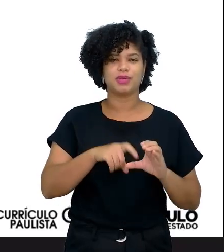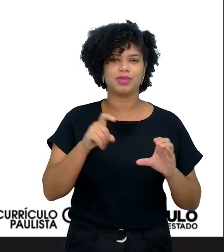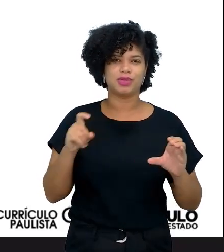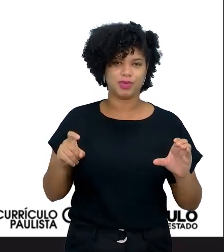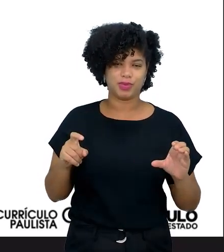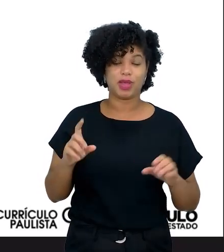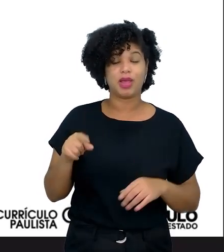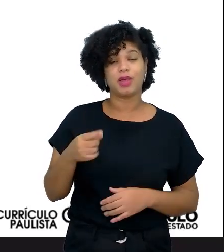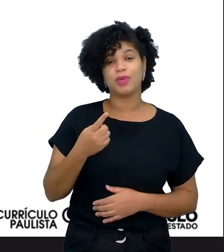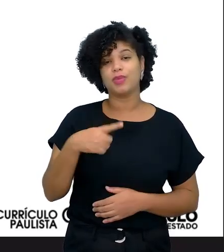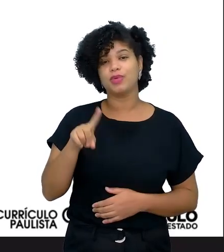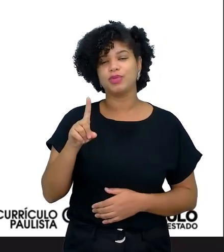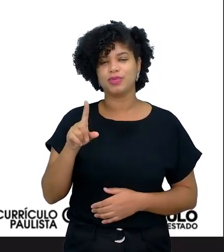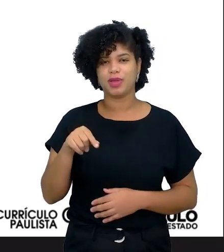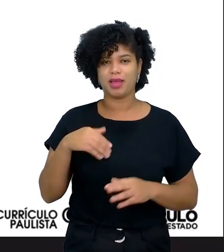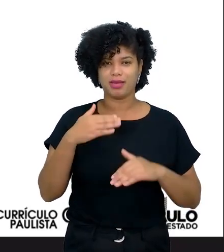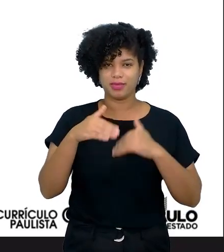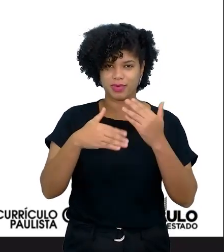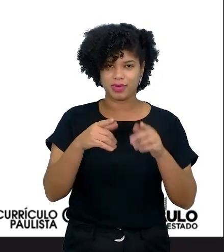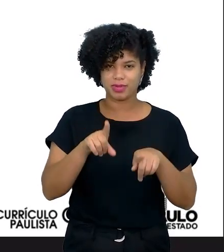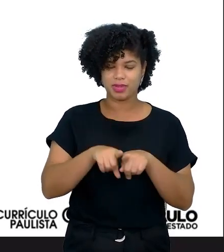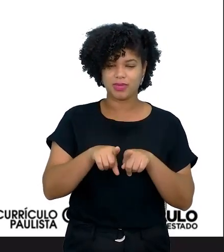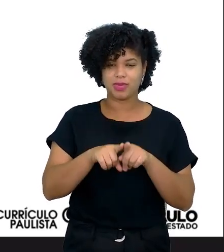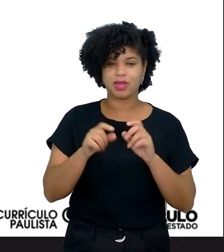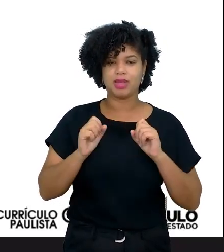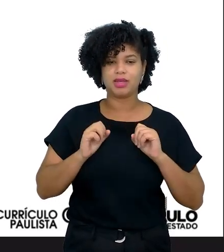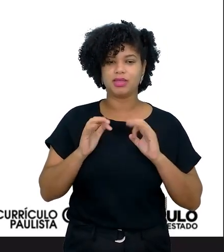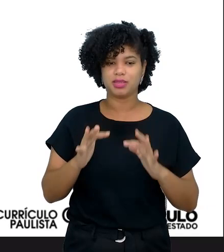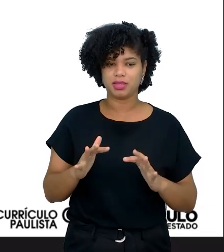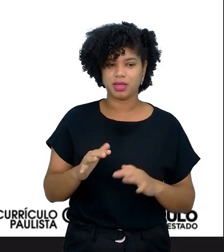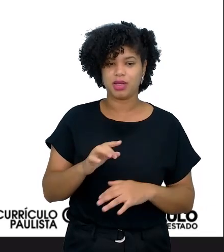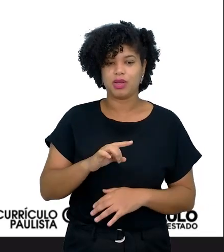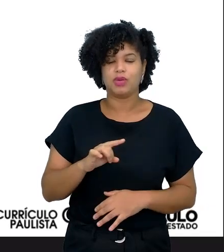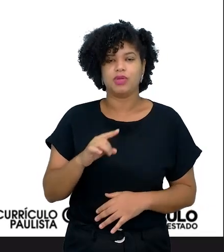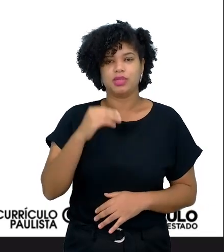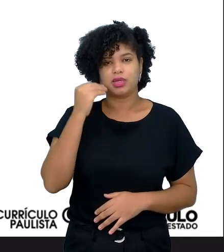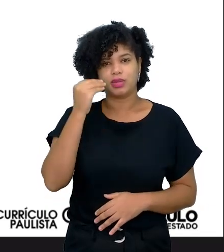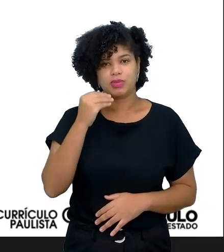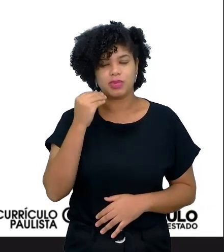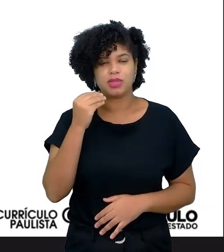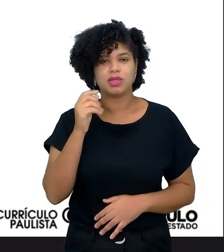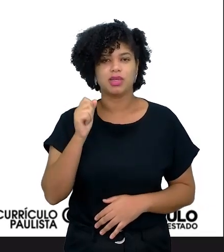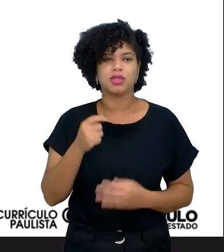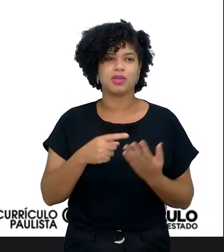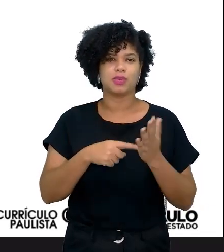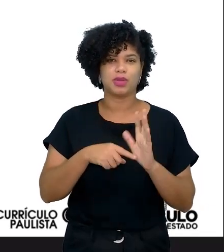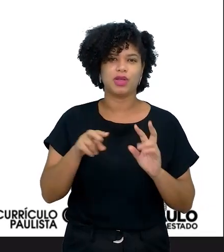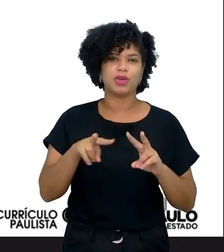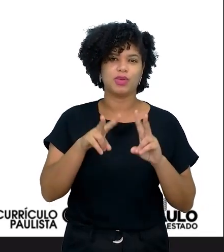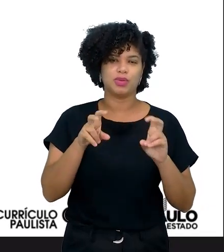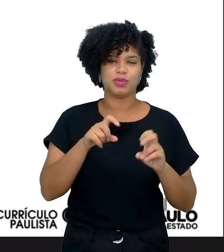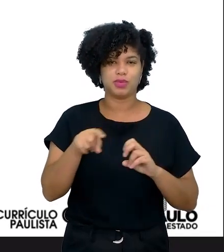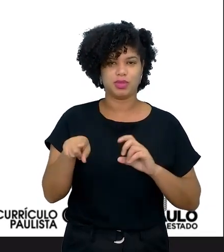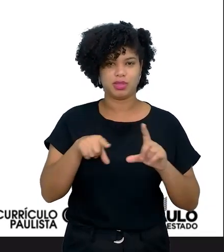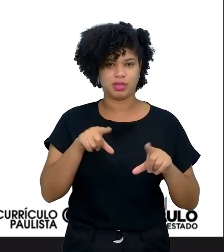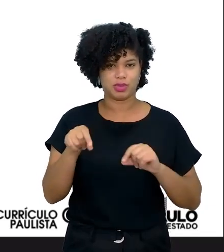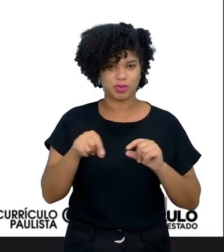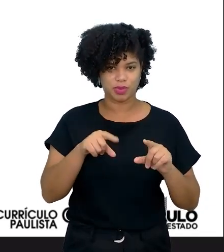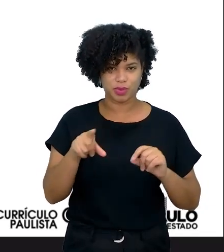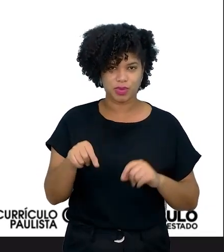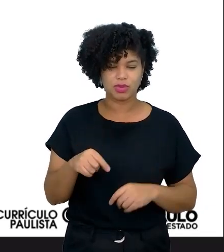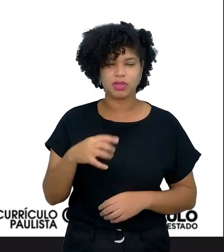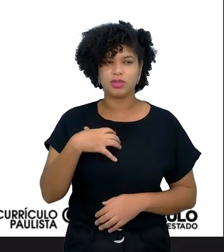por último, que é a evolução e a ação, que é o momento que eles vão expor, que eles vão apresentar, né? Aquele tema que foi escolhido por eles, aquilo que